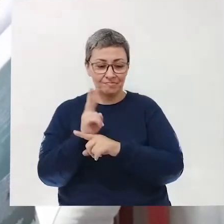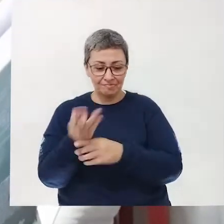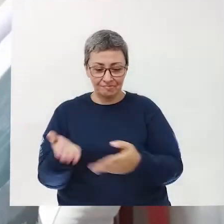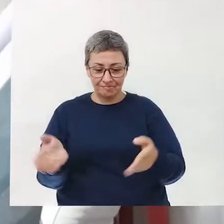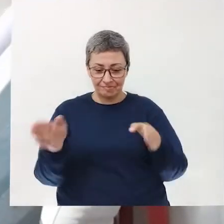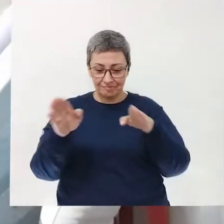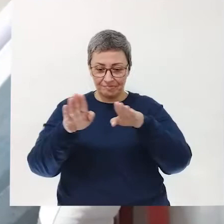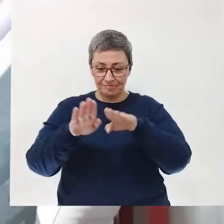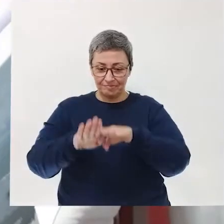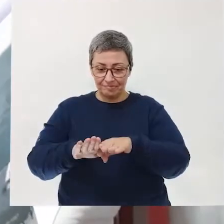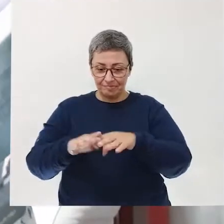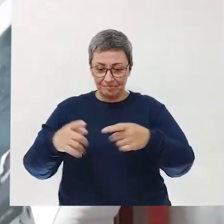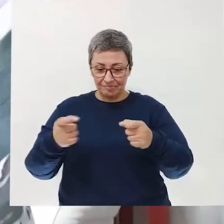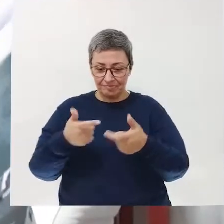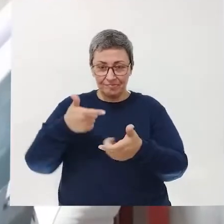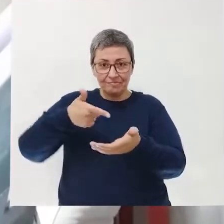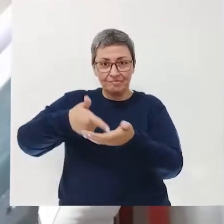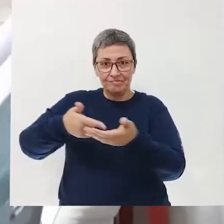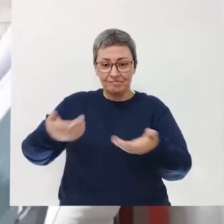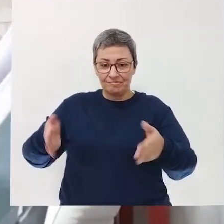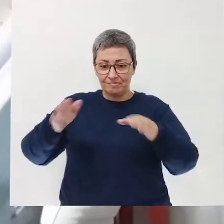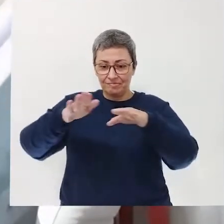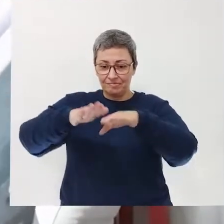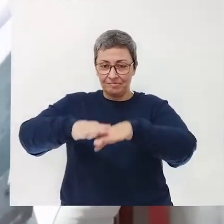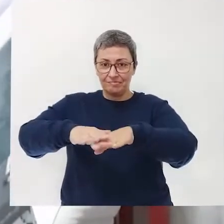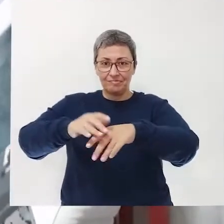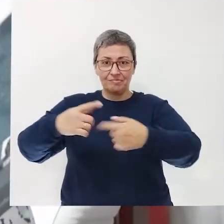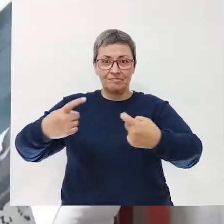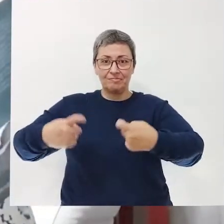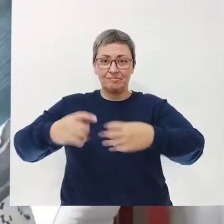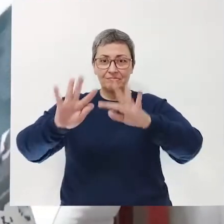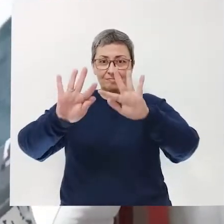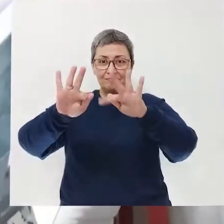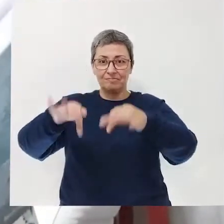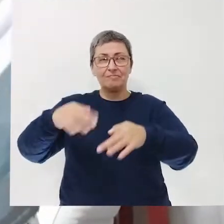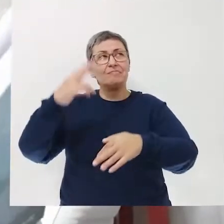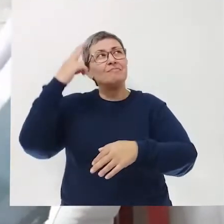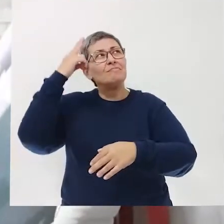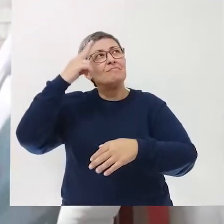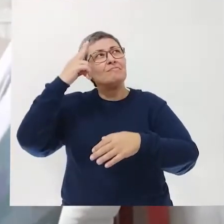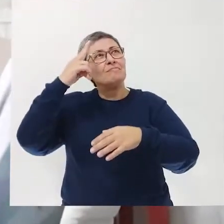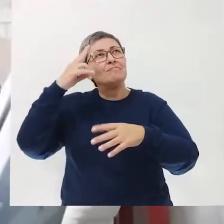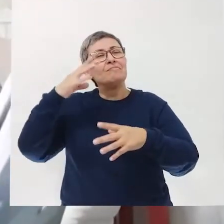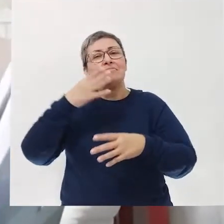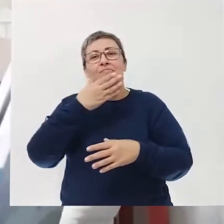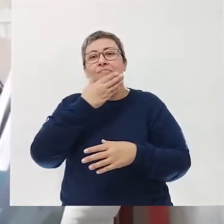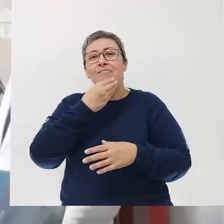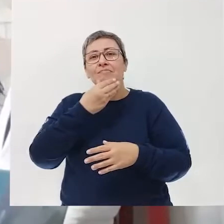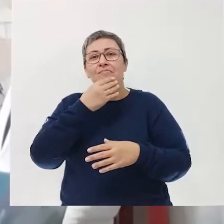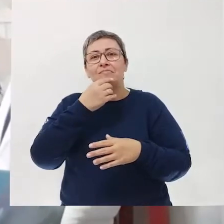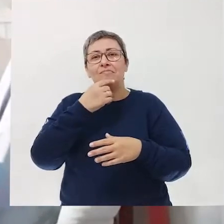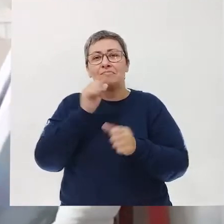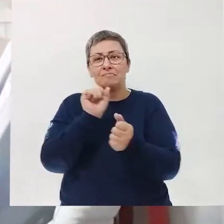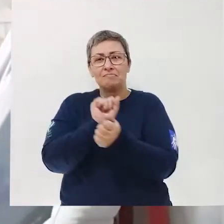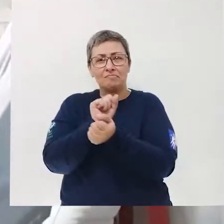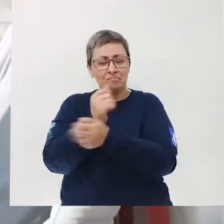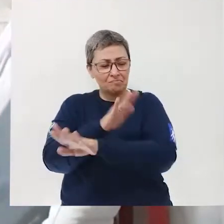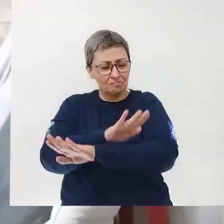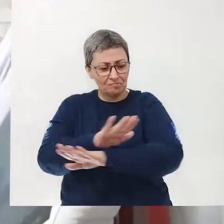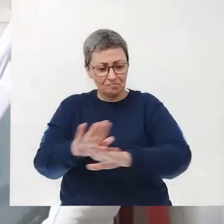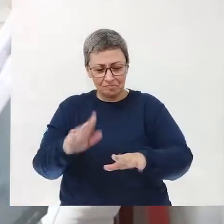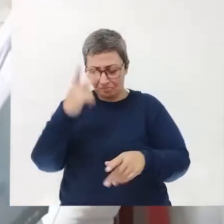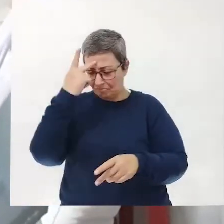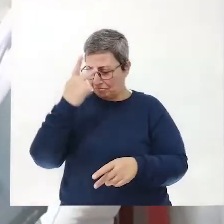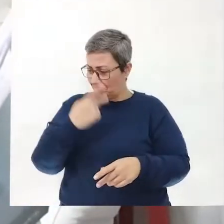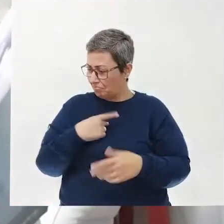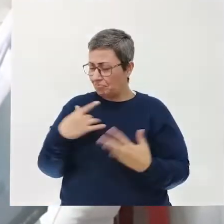de todo o arsenal das ogivas nucleares. No sonho, os homens não eram escravos, nem de